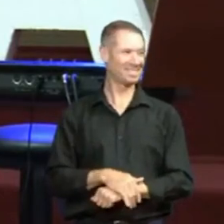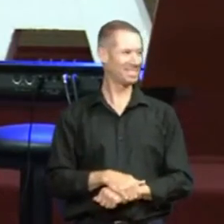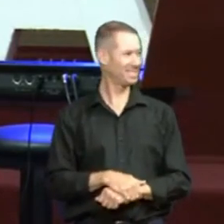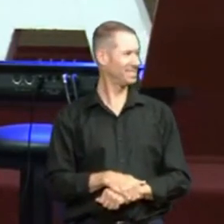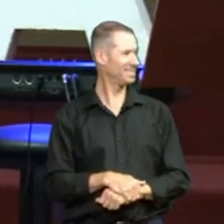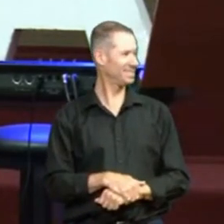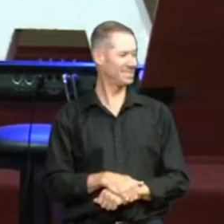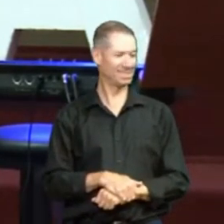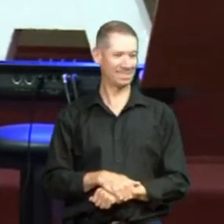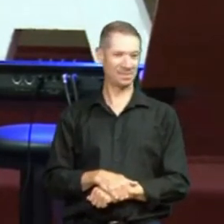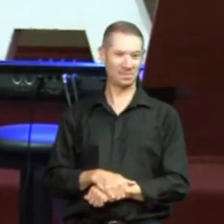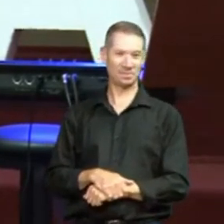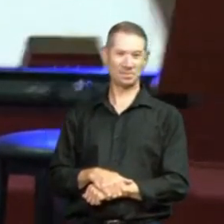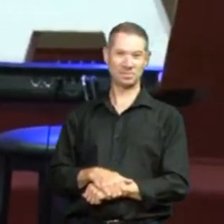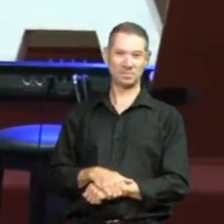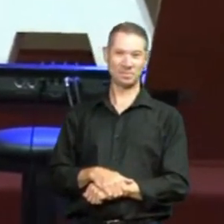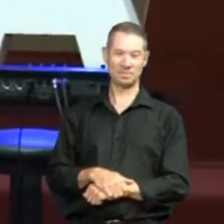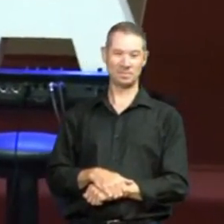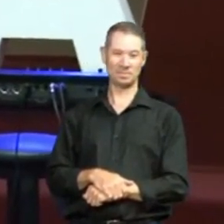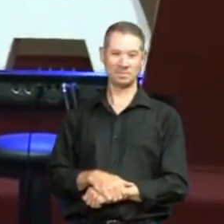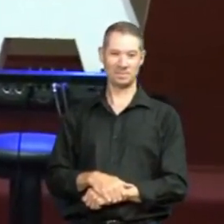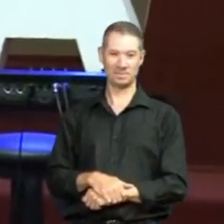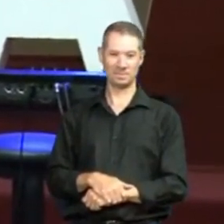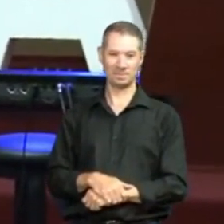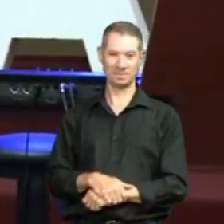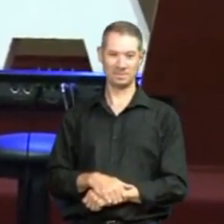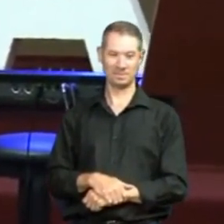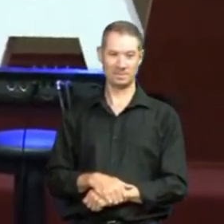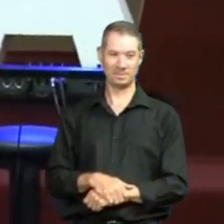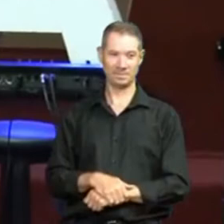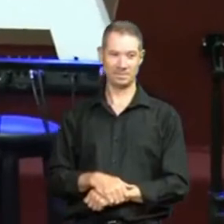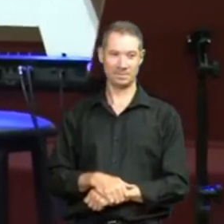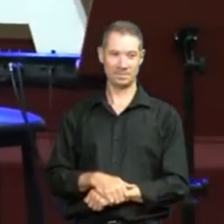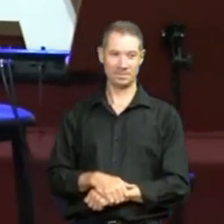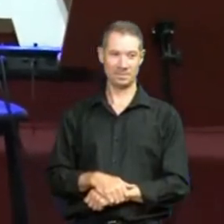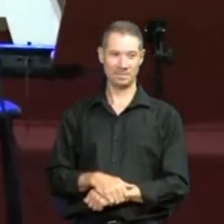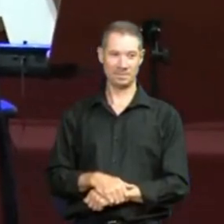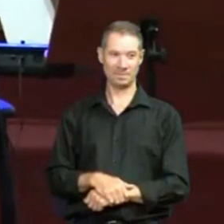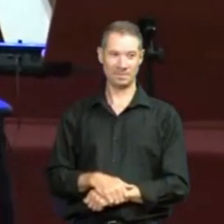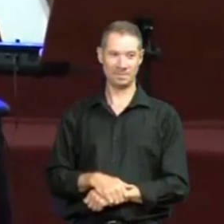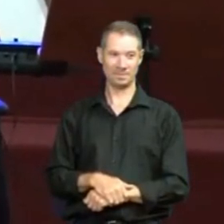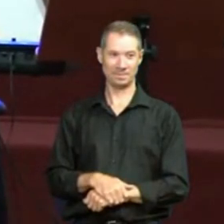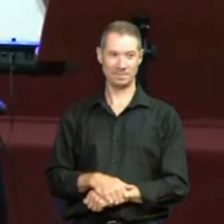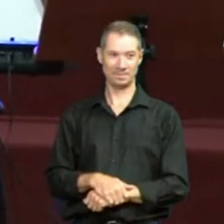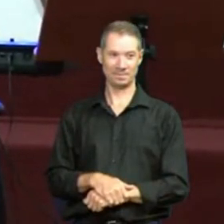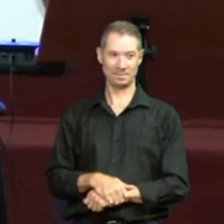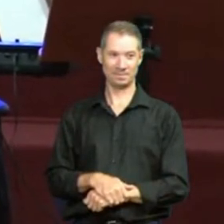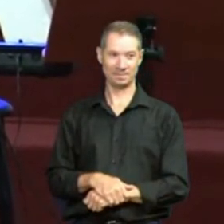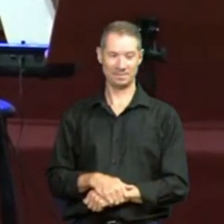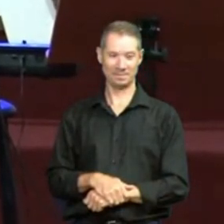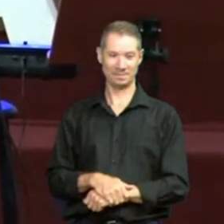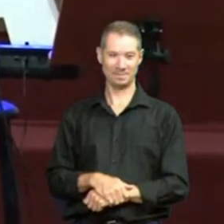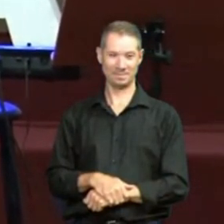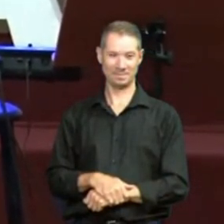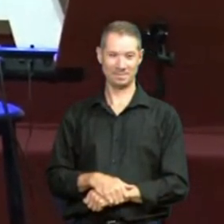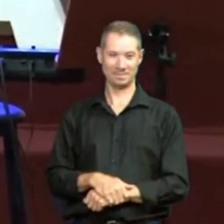apontar lá para cima. Isso. O dedinho do não. O dedinho do não. Isso. Deus